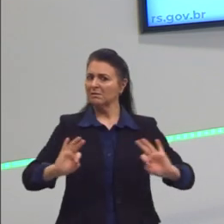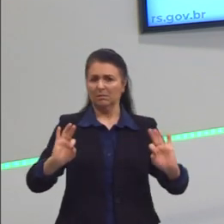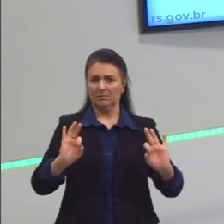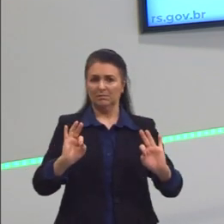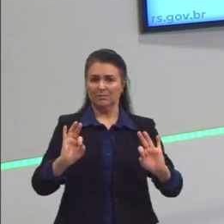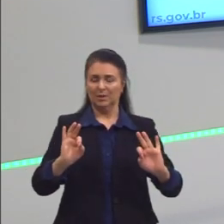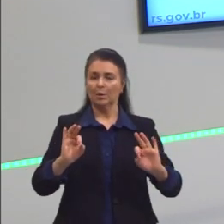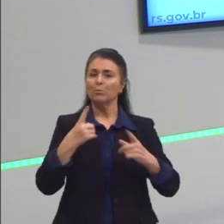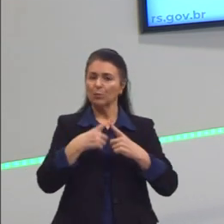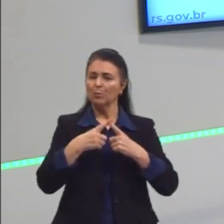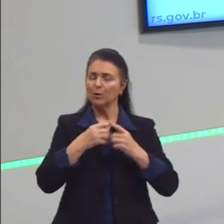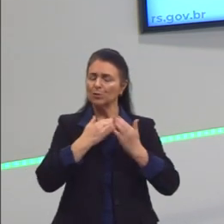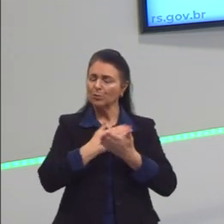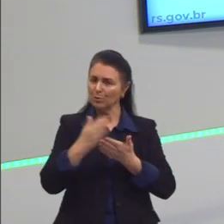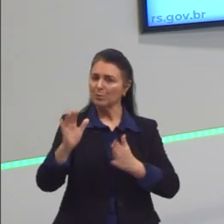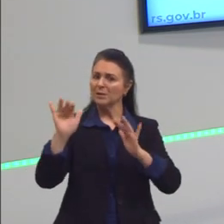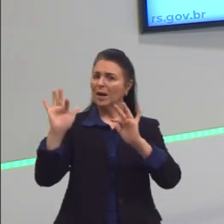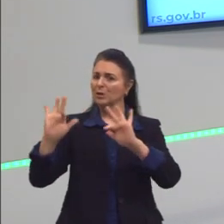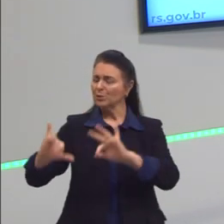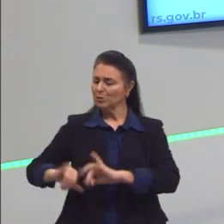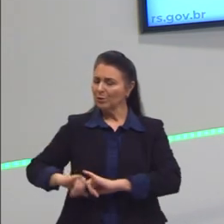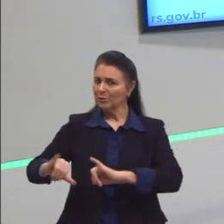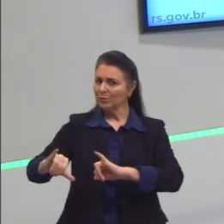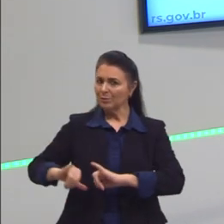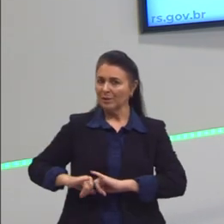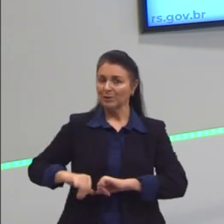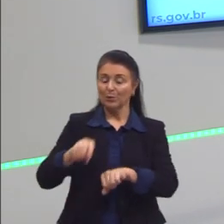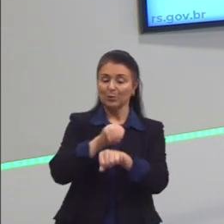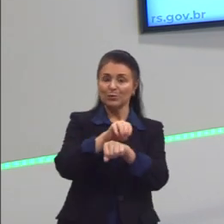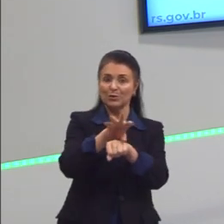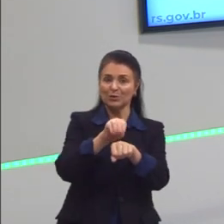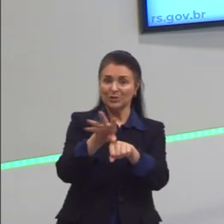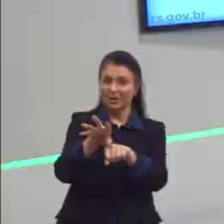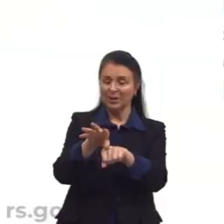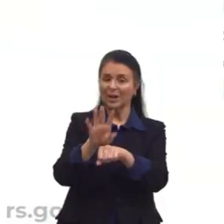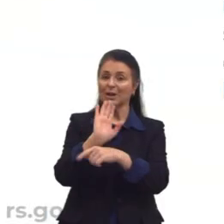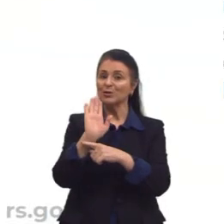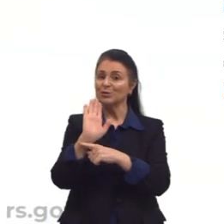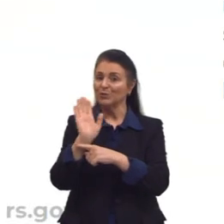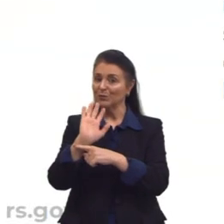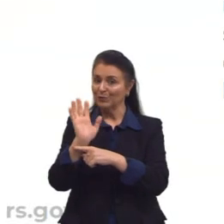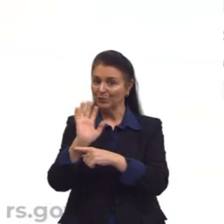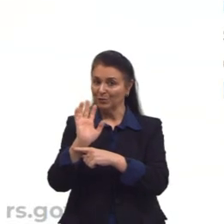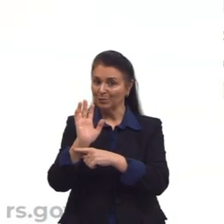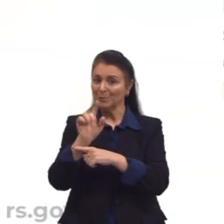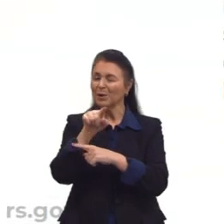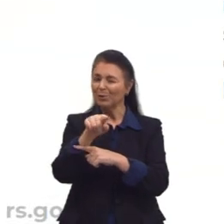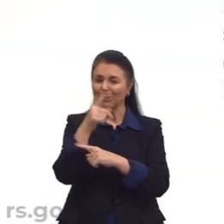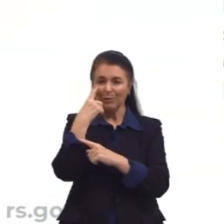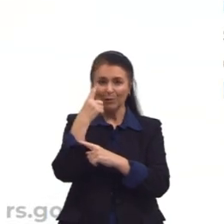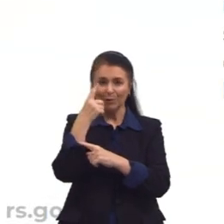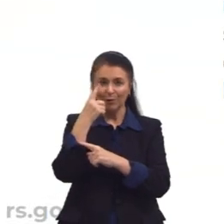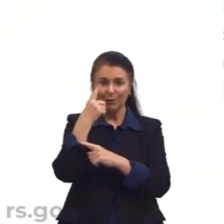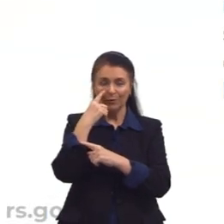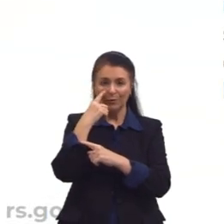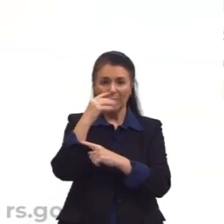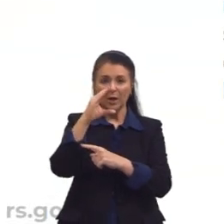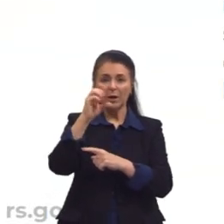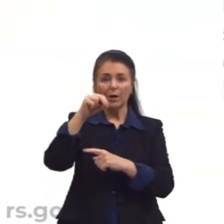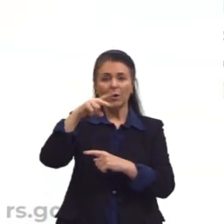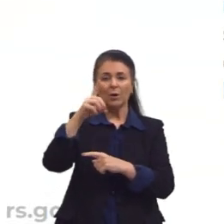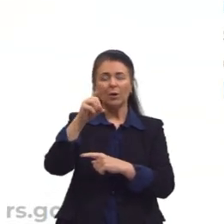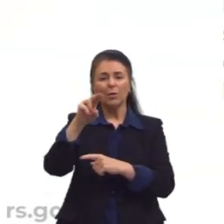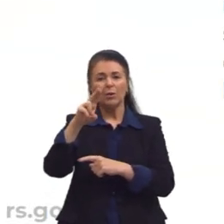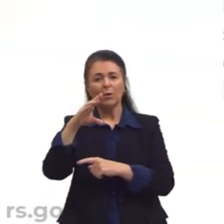causam dor. Aqui eu trago um filme, uma indicação de filme para você assistir, Conduta de Risco, dentro de uma